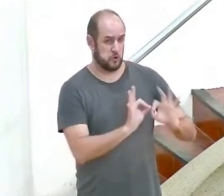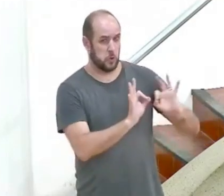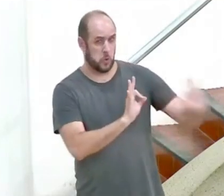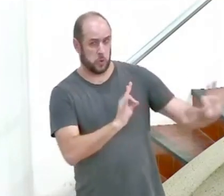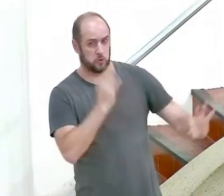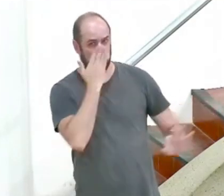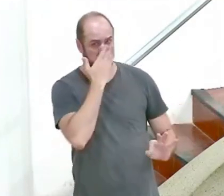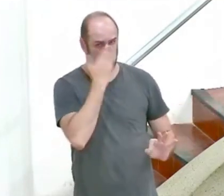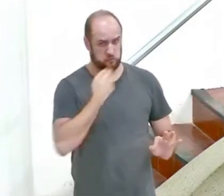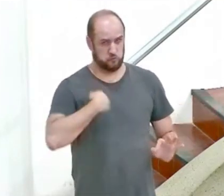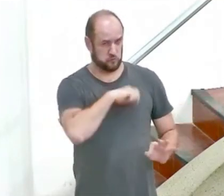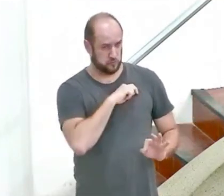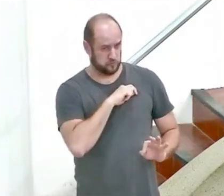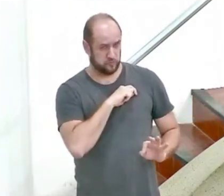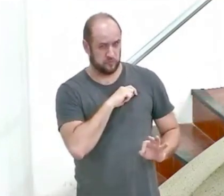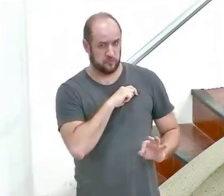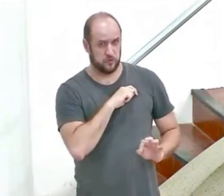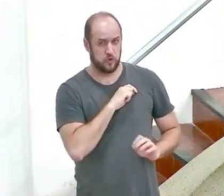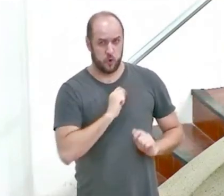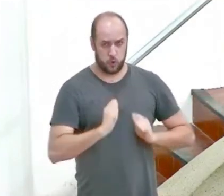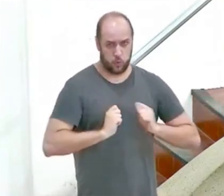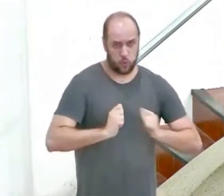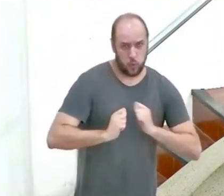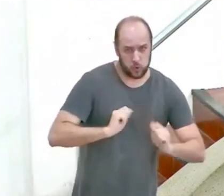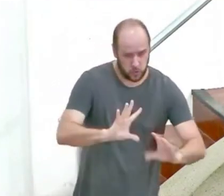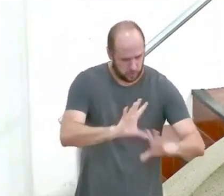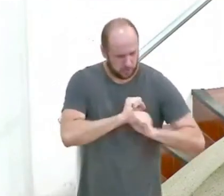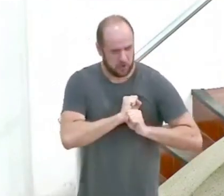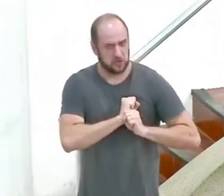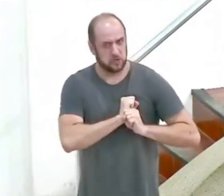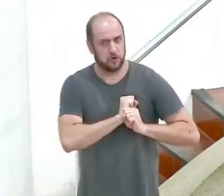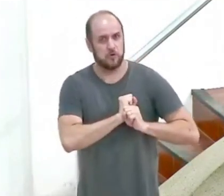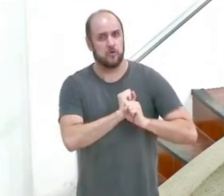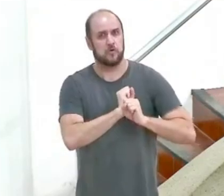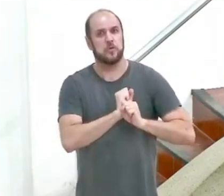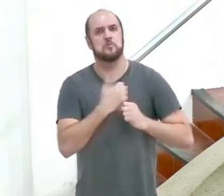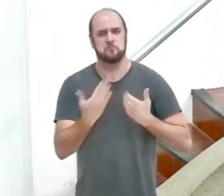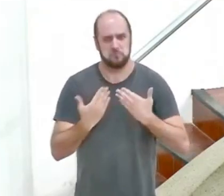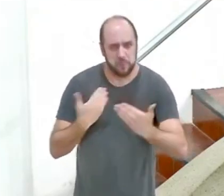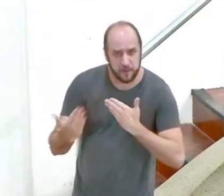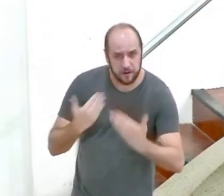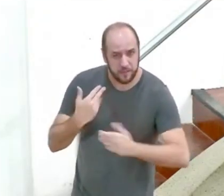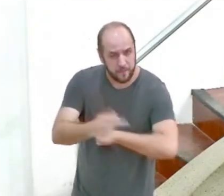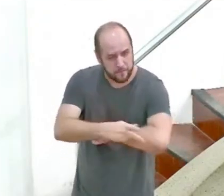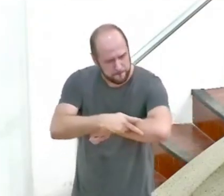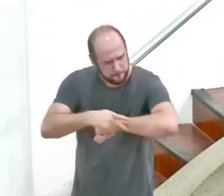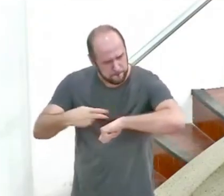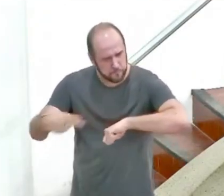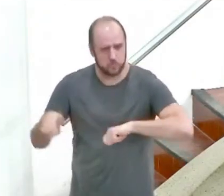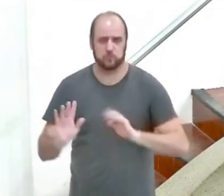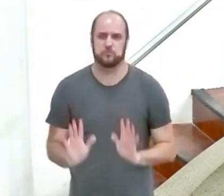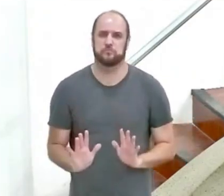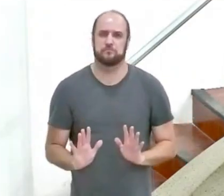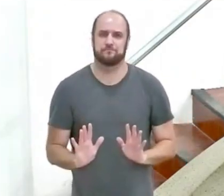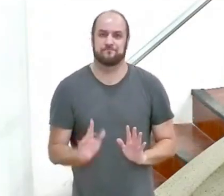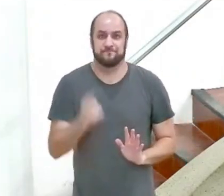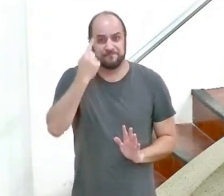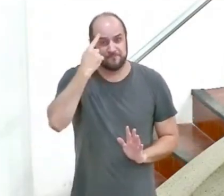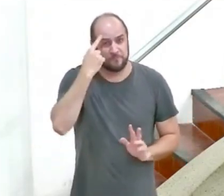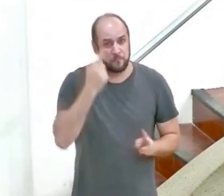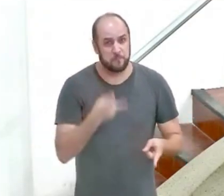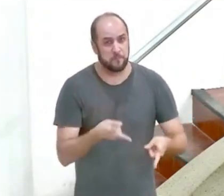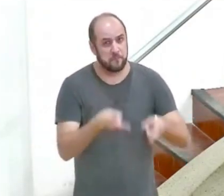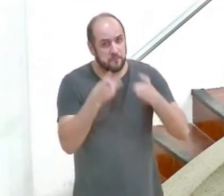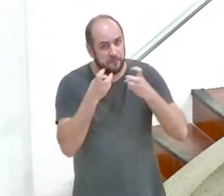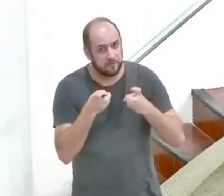controlar suas paixões, e tratar os irmãos com pureza. Percebemos claramente, que a ênfase do apóstolo Paulo neste texto,